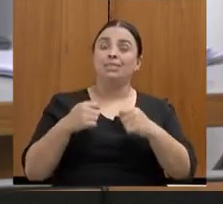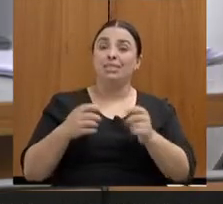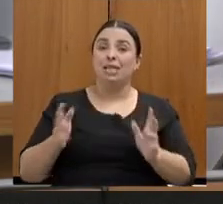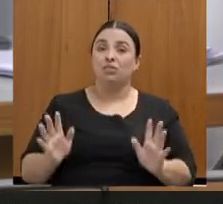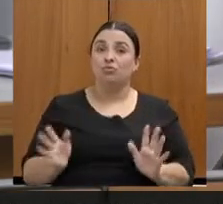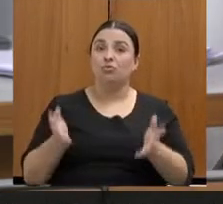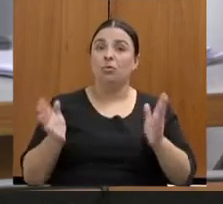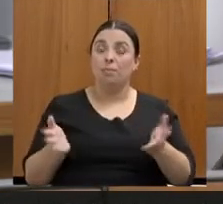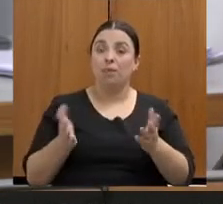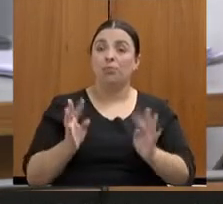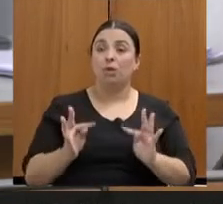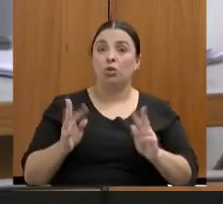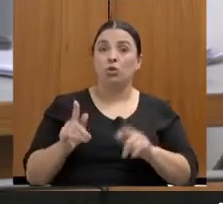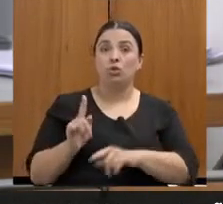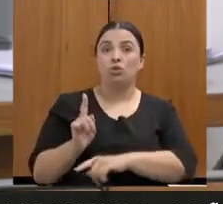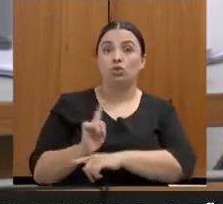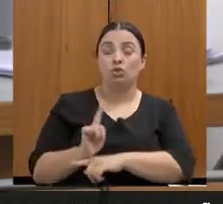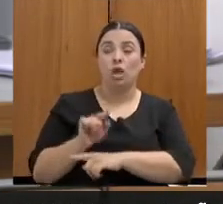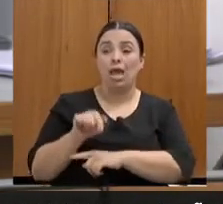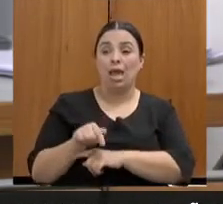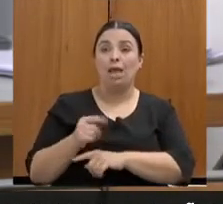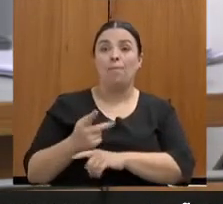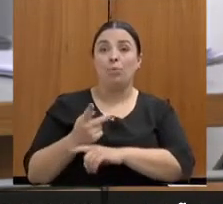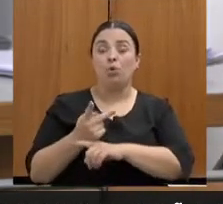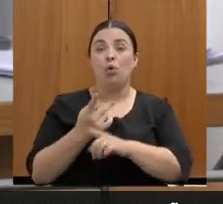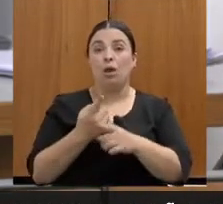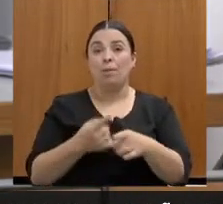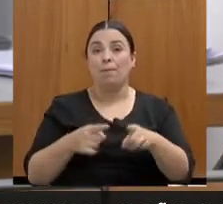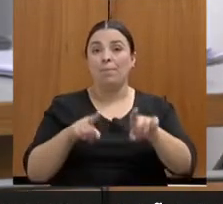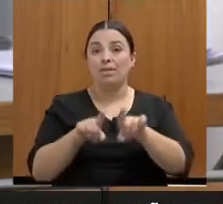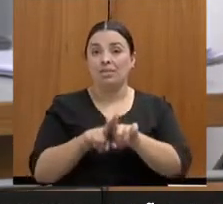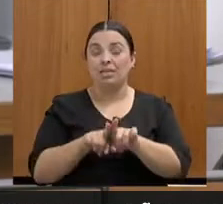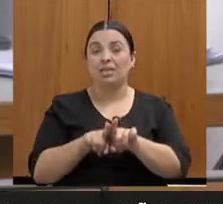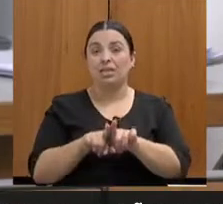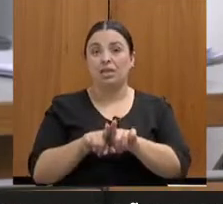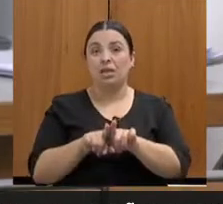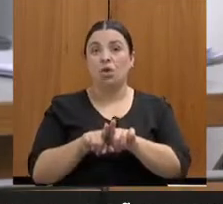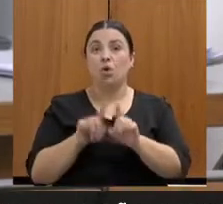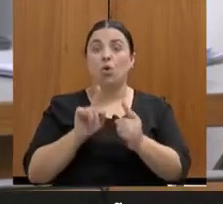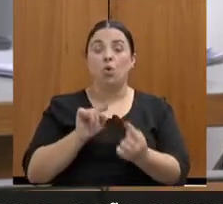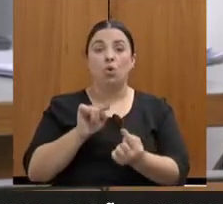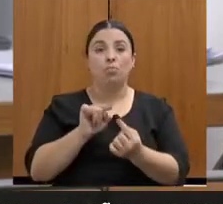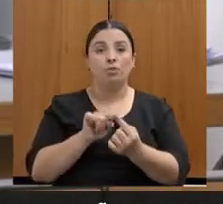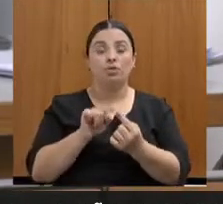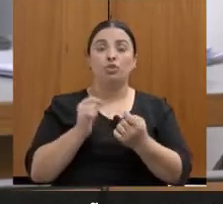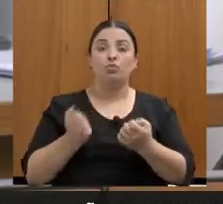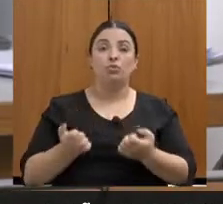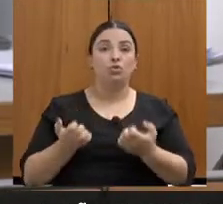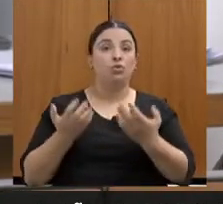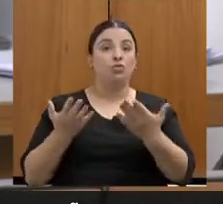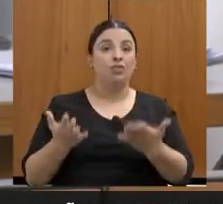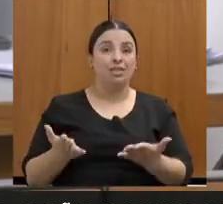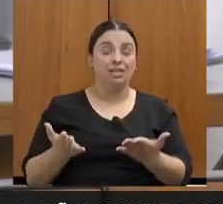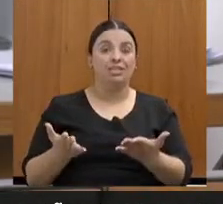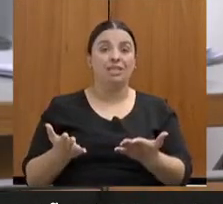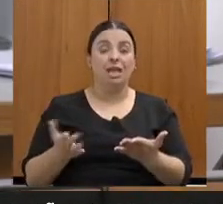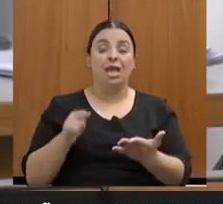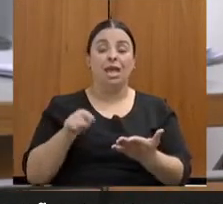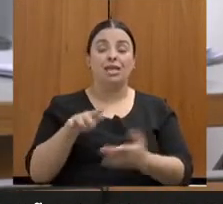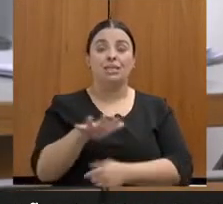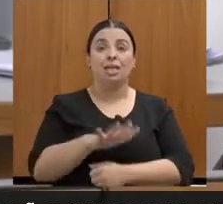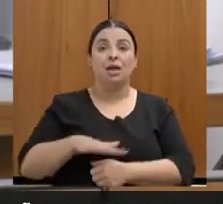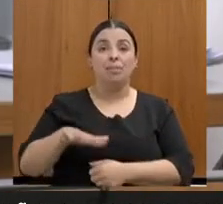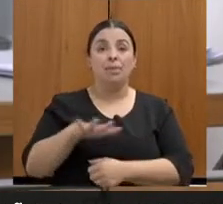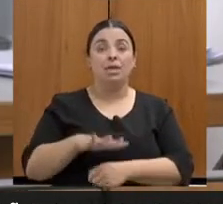gestores procurem as parcerias no sentido de oferecer aquilo que a doutora Renata falou, que é esse ambiente